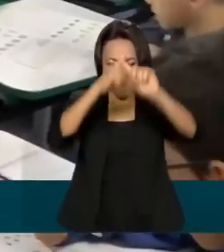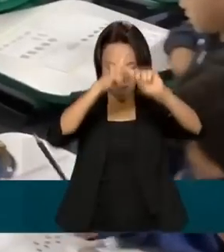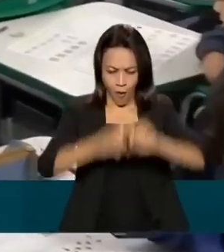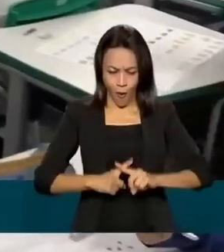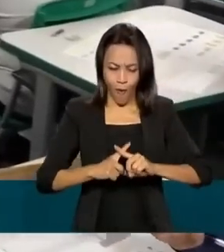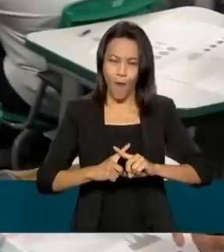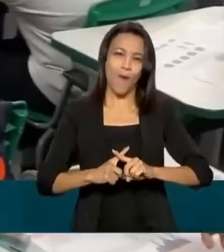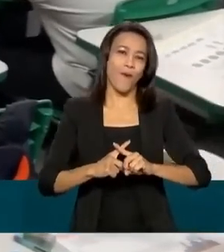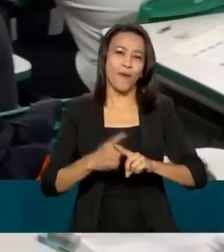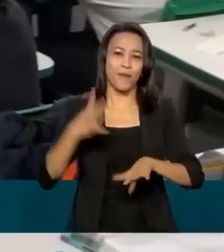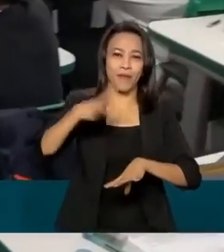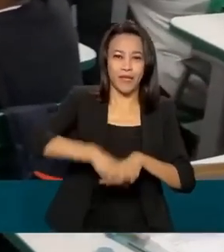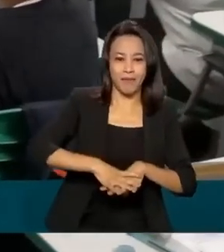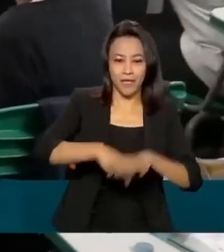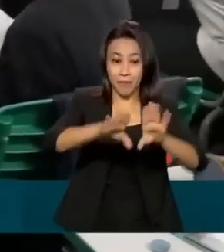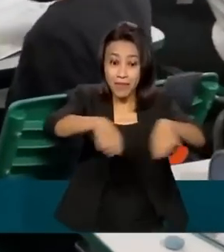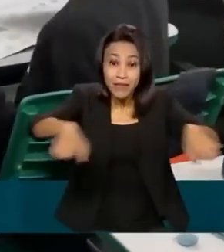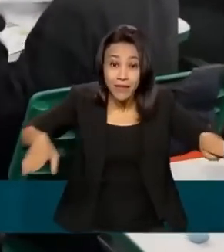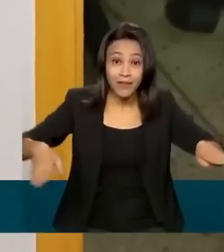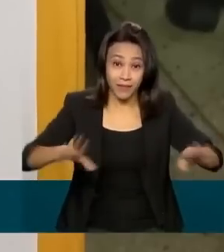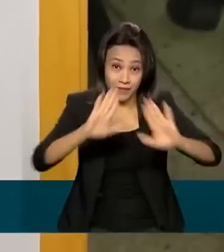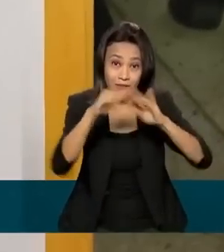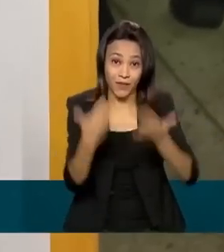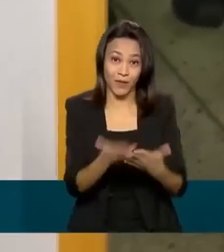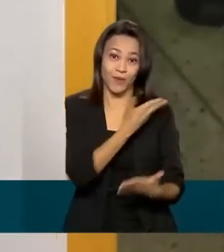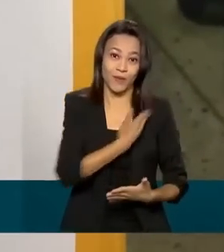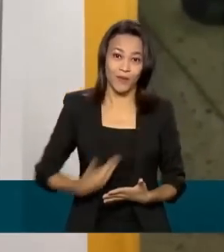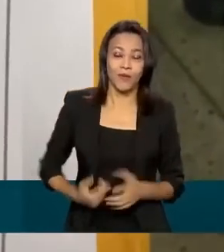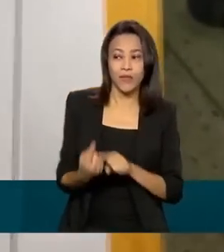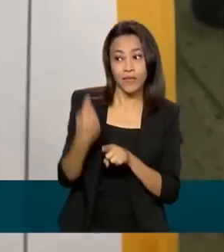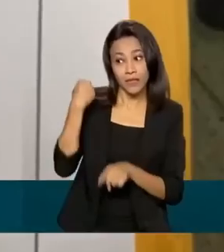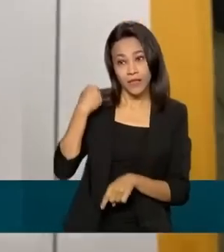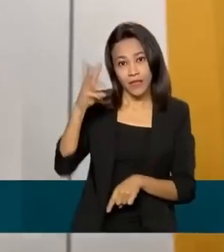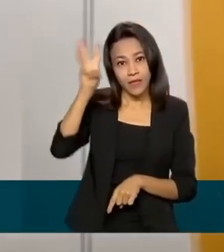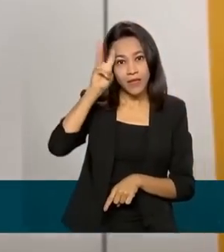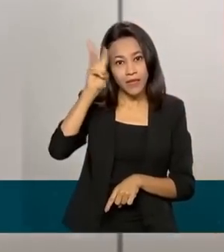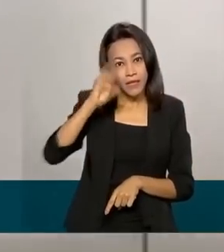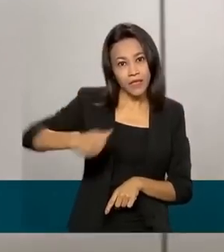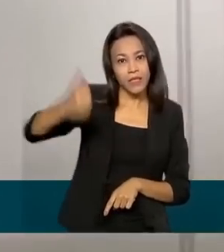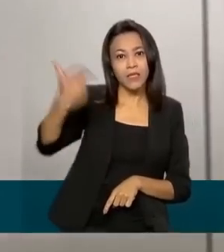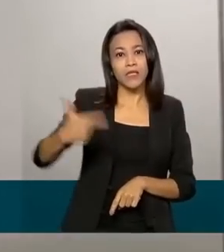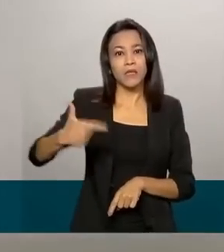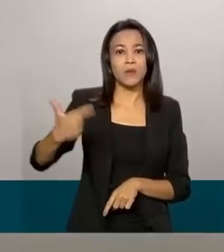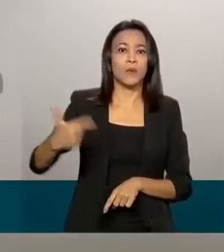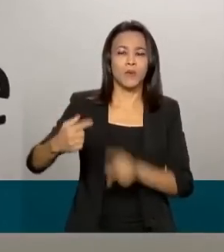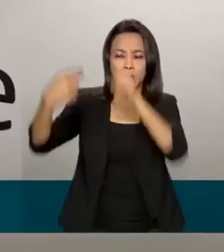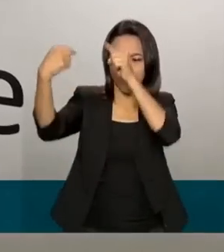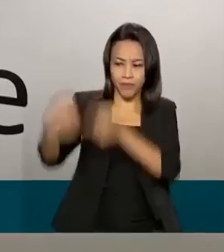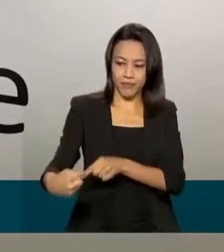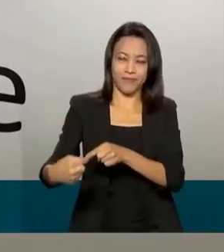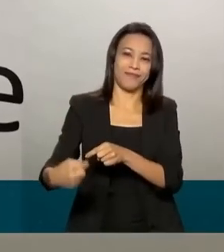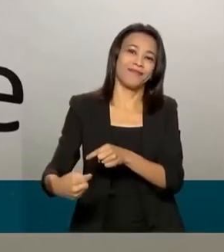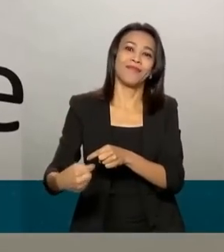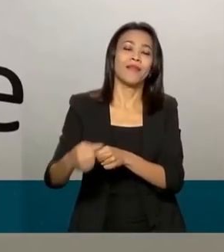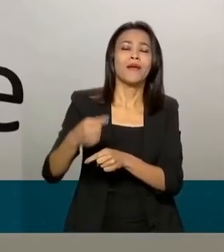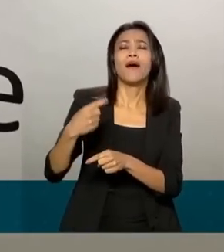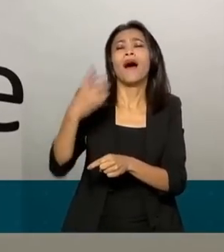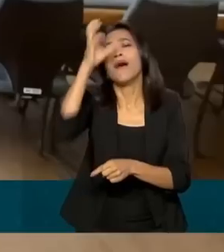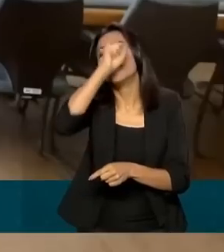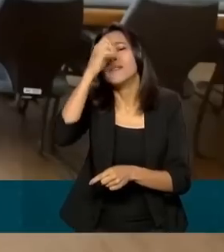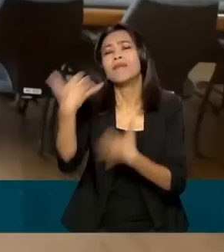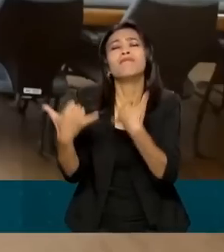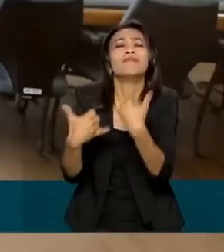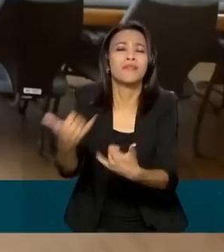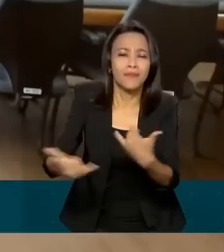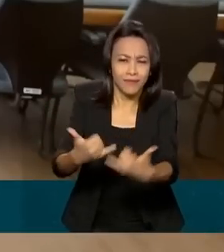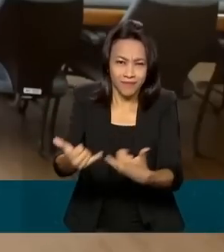escolas públicas. Nesta terça-feira, foi realizada a segunda fase da competição, uma forma de aprender brincando.